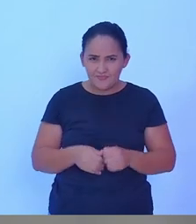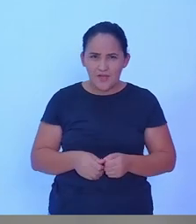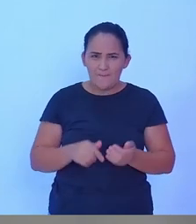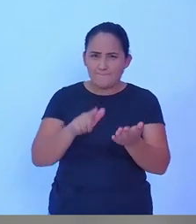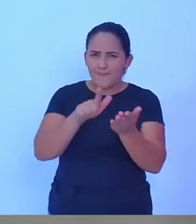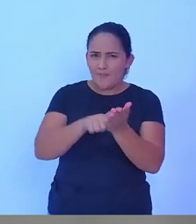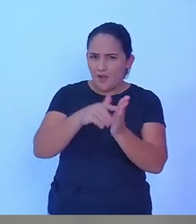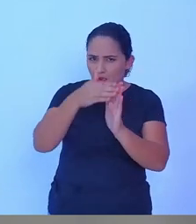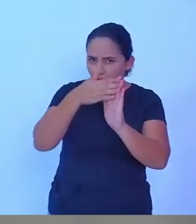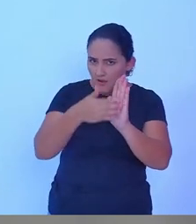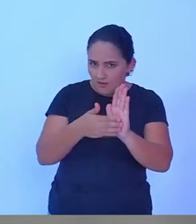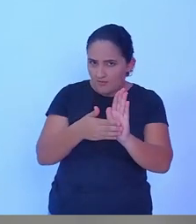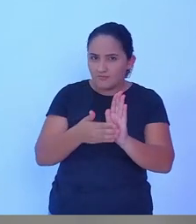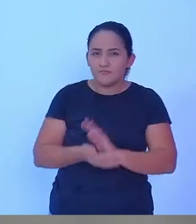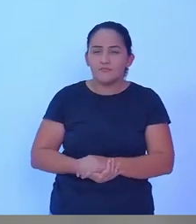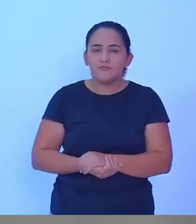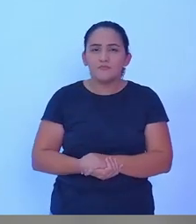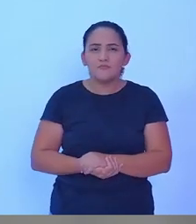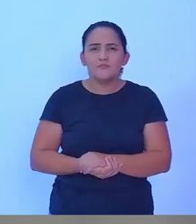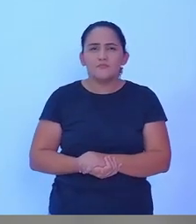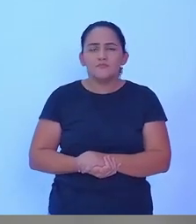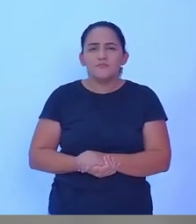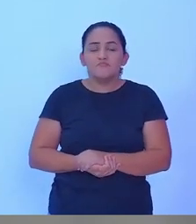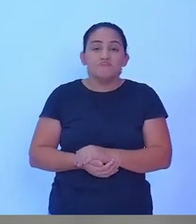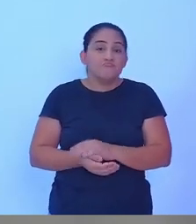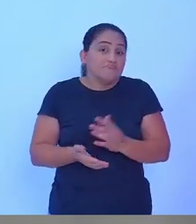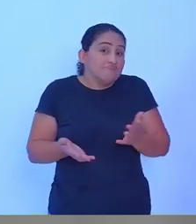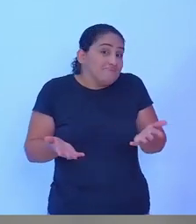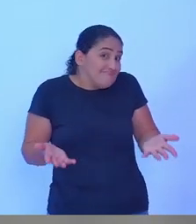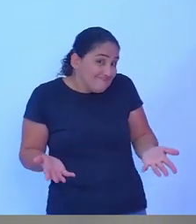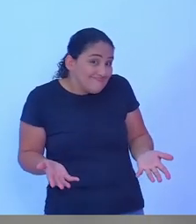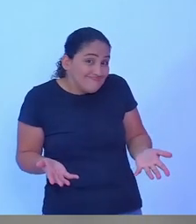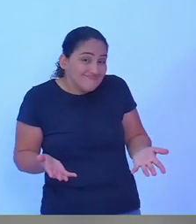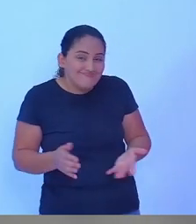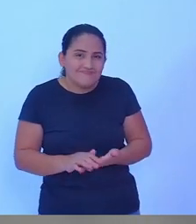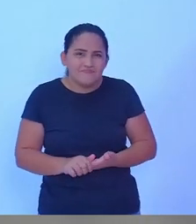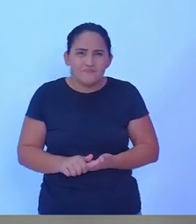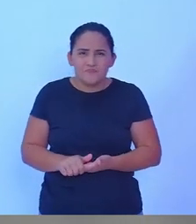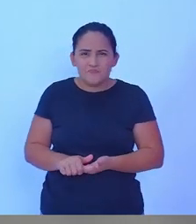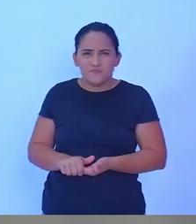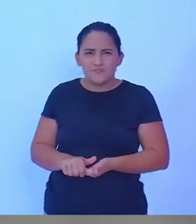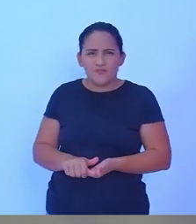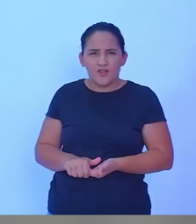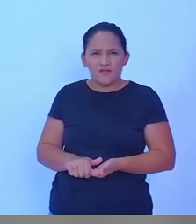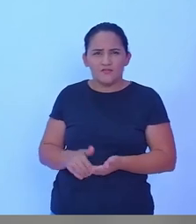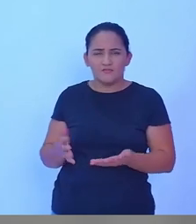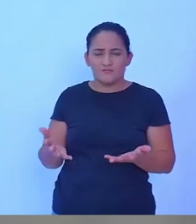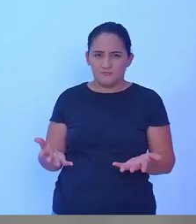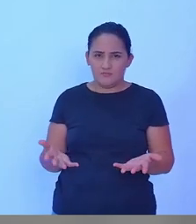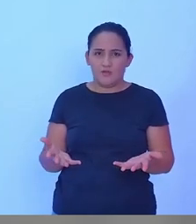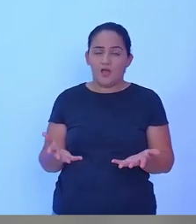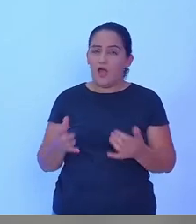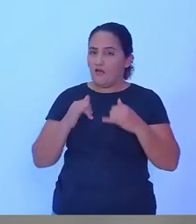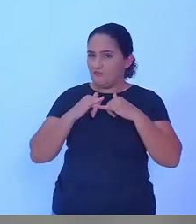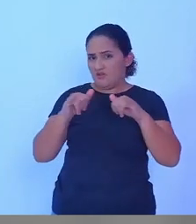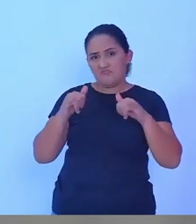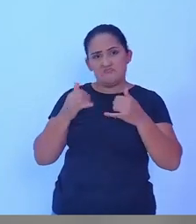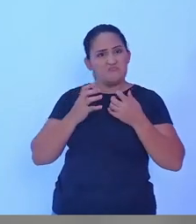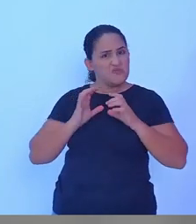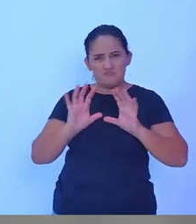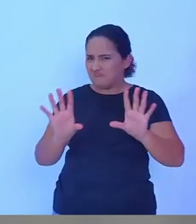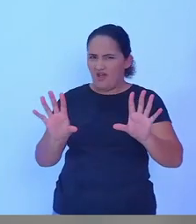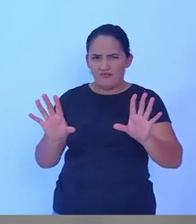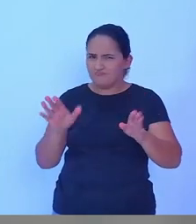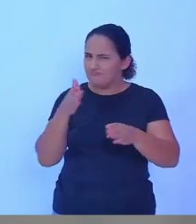Portanto, eu acho que é uma, digamos assim, meio esdrúxula. Podia até falar a verdade, dizer, olha, eu não quero participar,